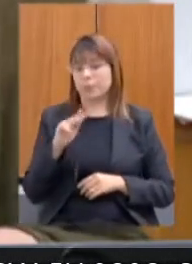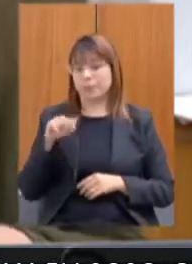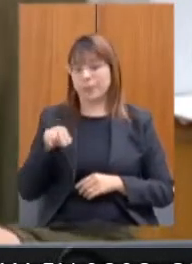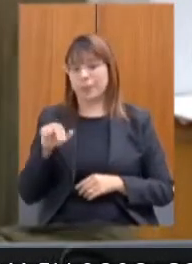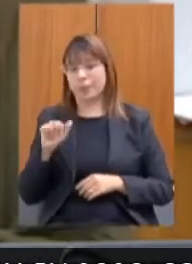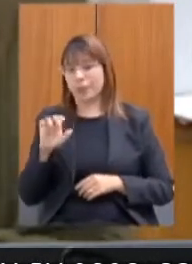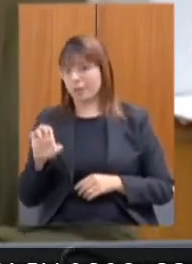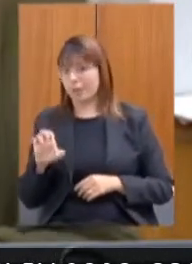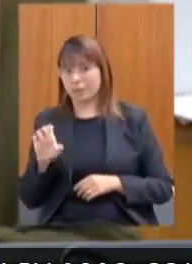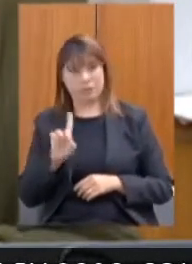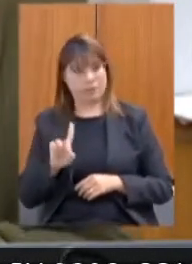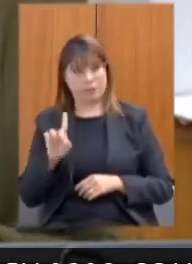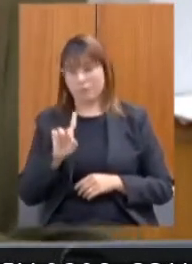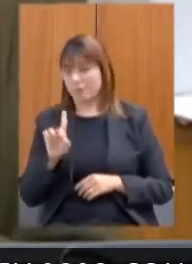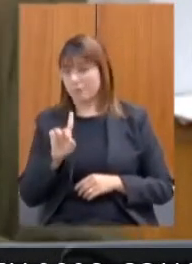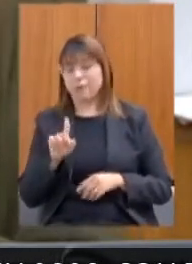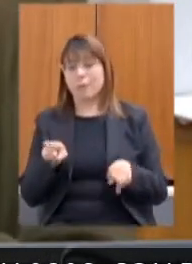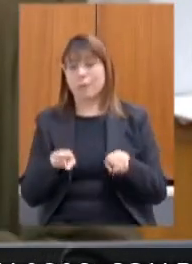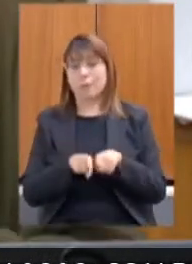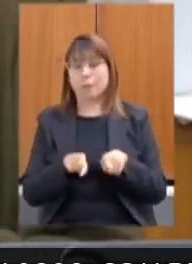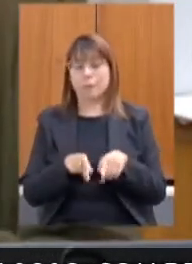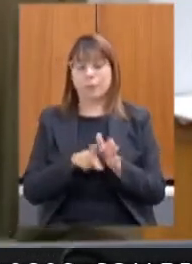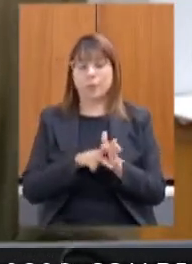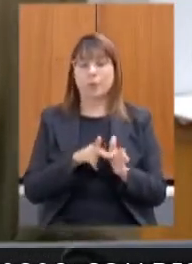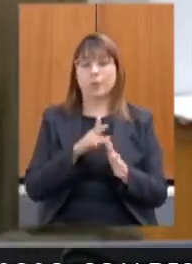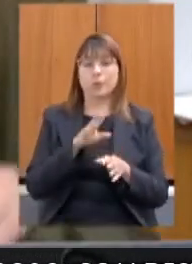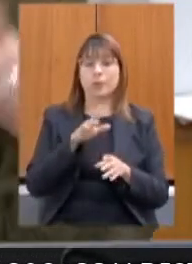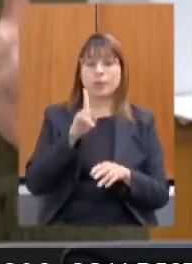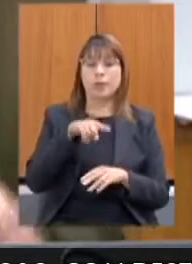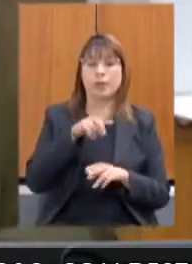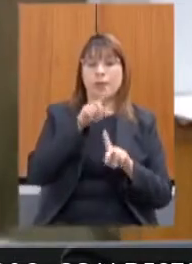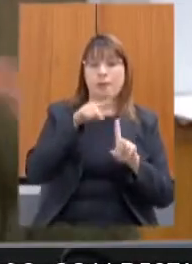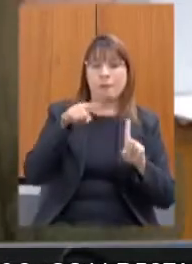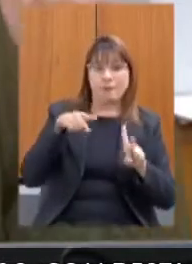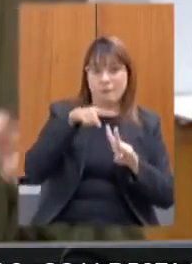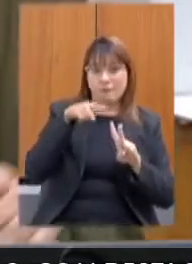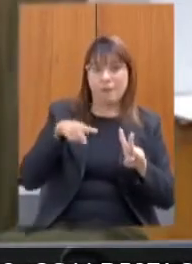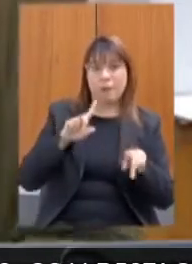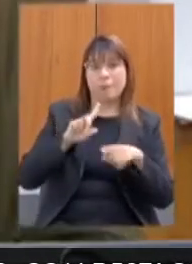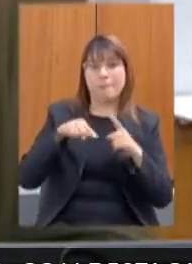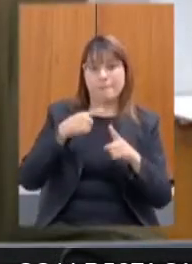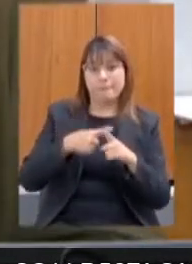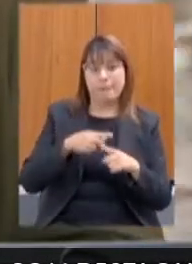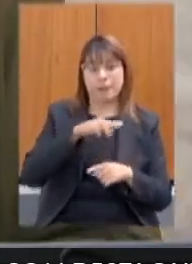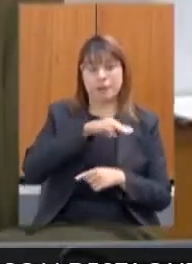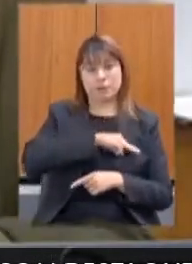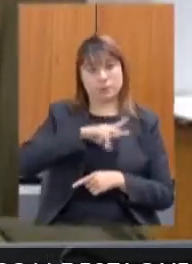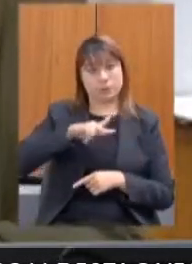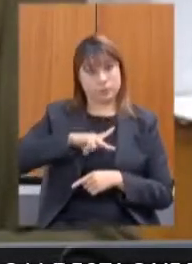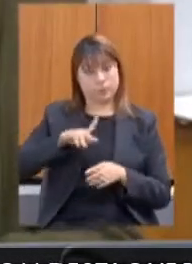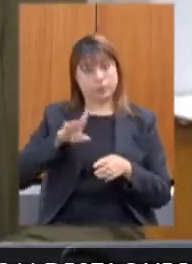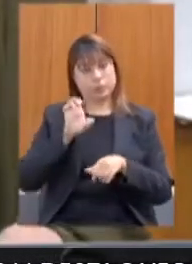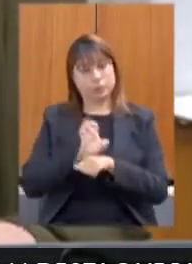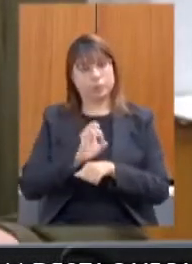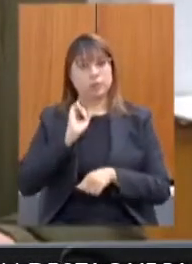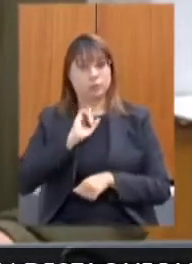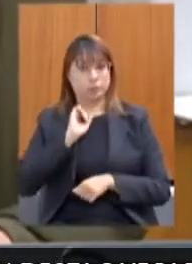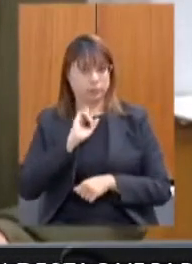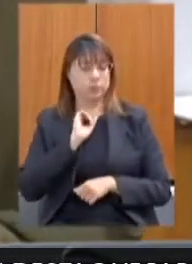ele usou o recurso da fonte 95, que é Vale, mas recurso do Ministério Público do Estado de Minas Gerais.